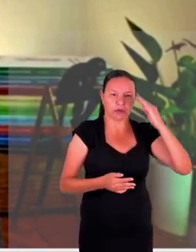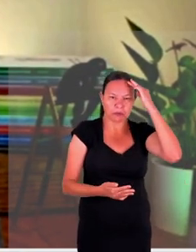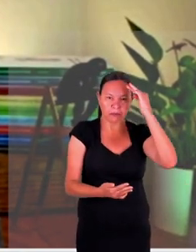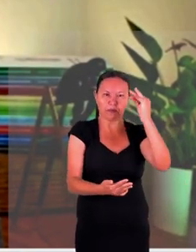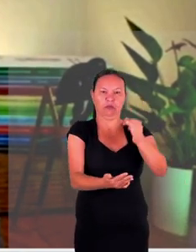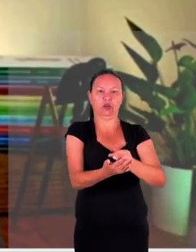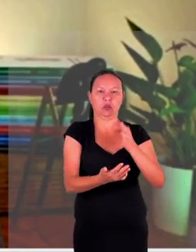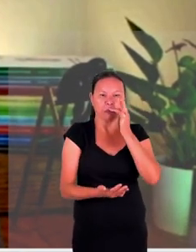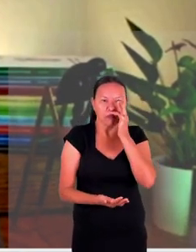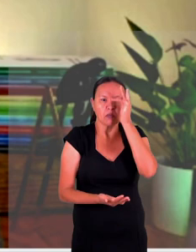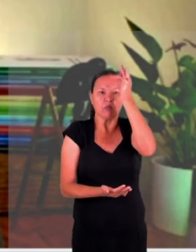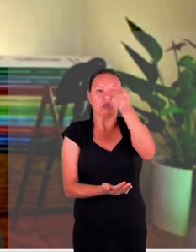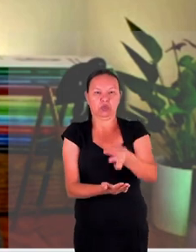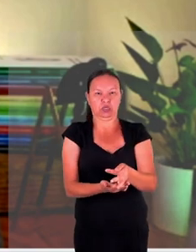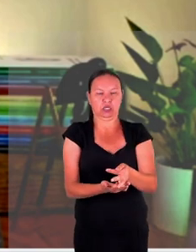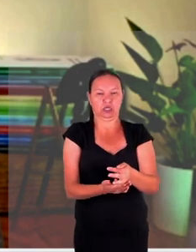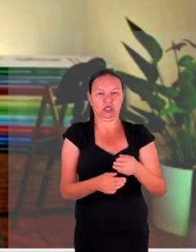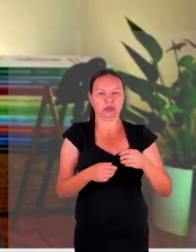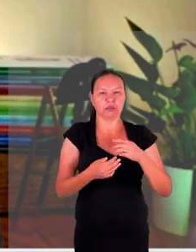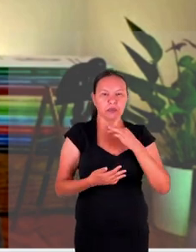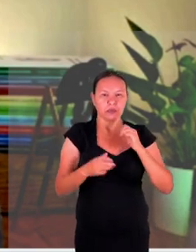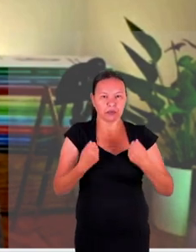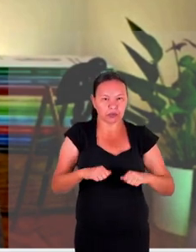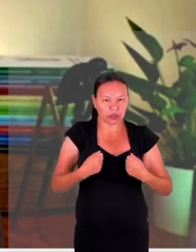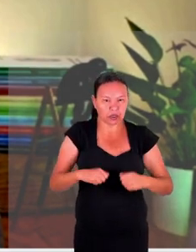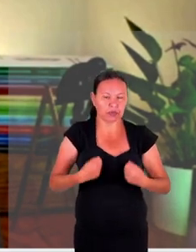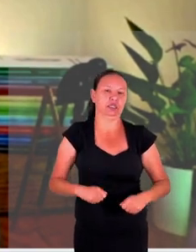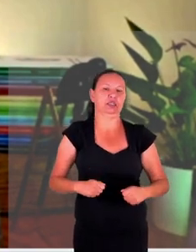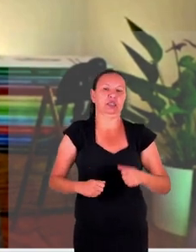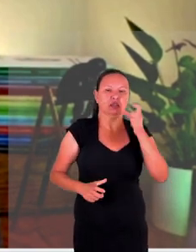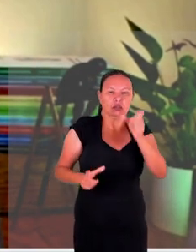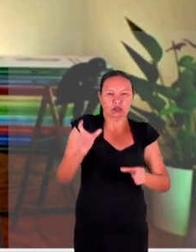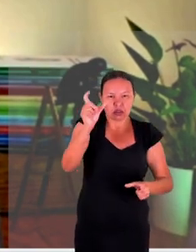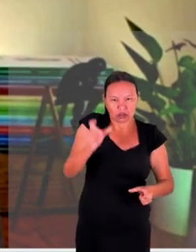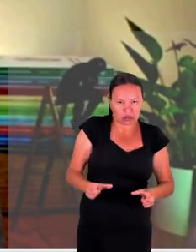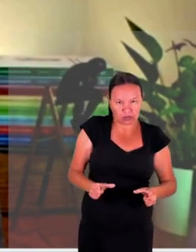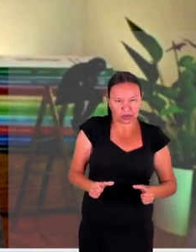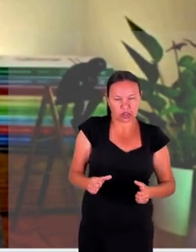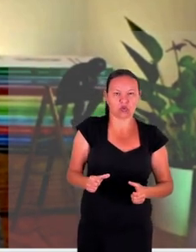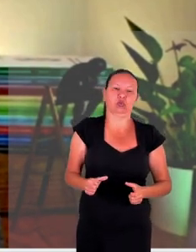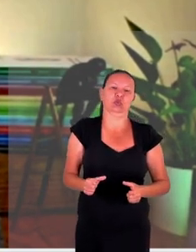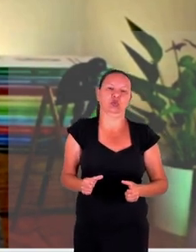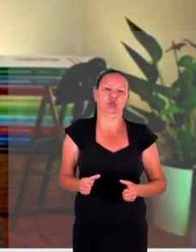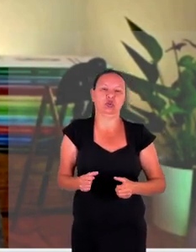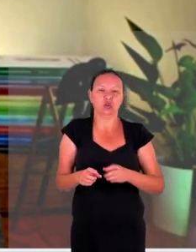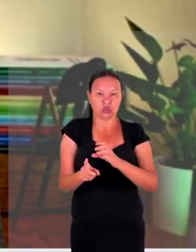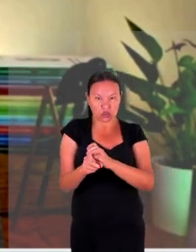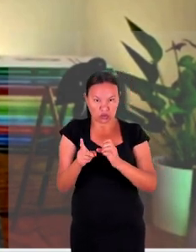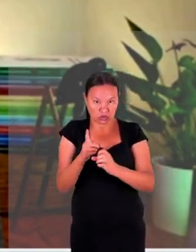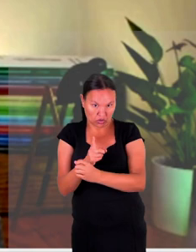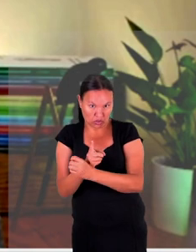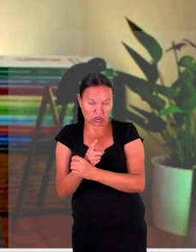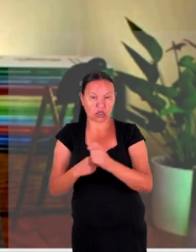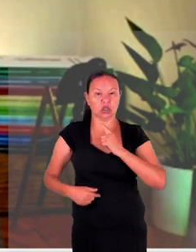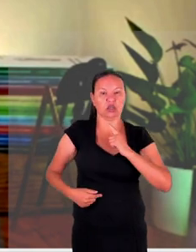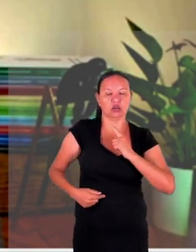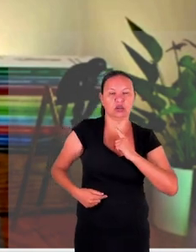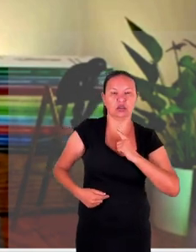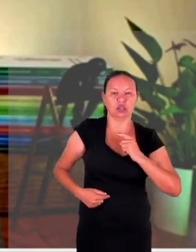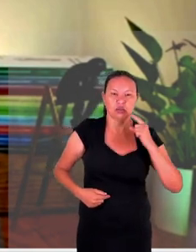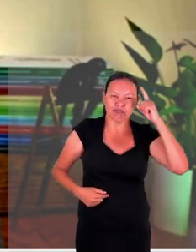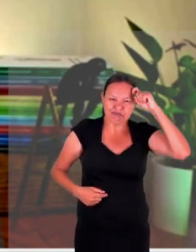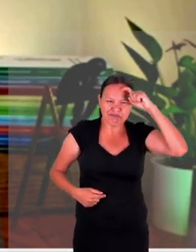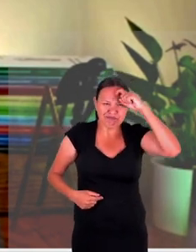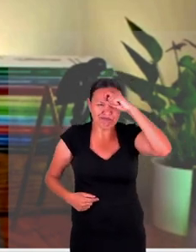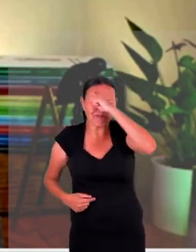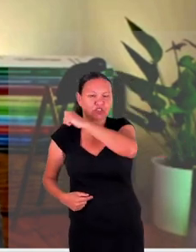no futuro até porque esses deslocados refugiados já fora do seu território já tem uma grande dificuldade